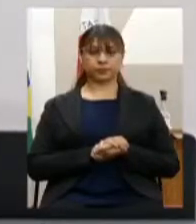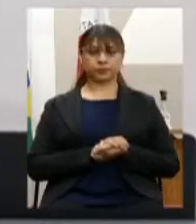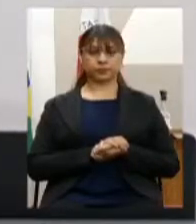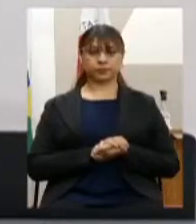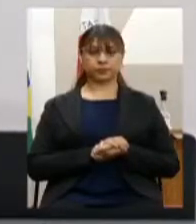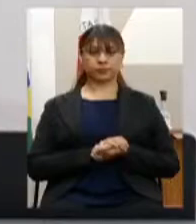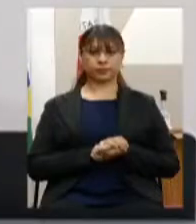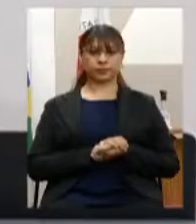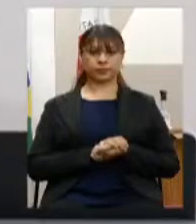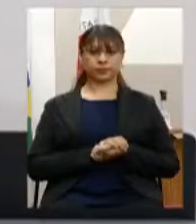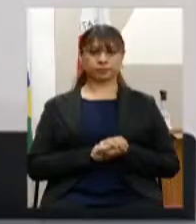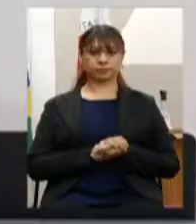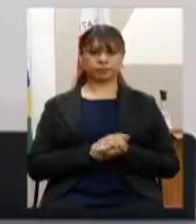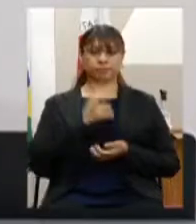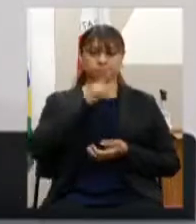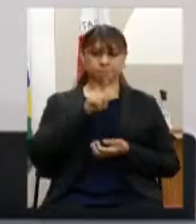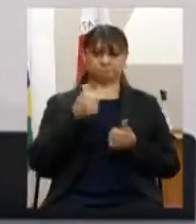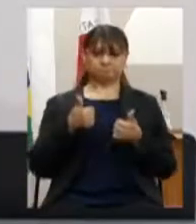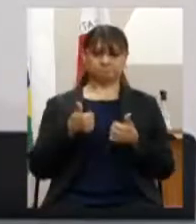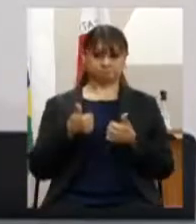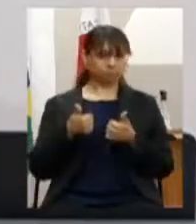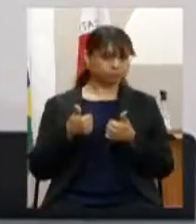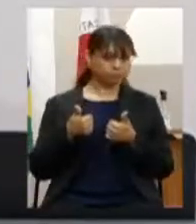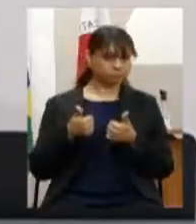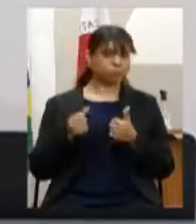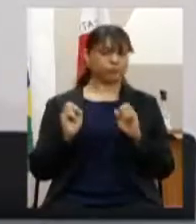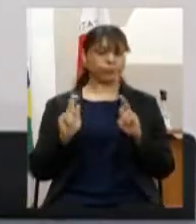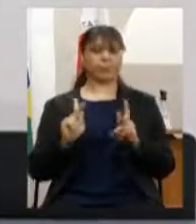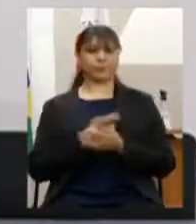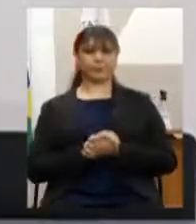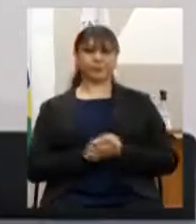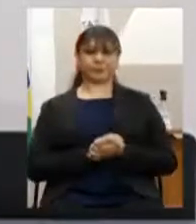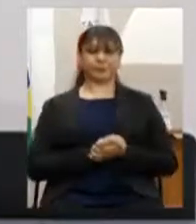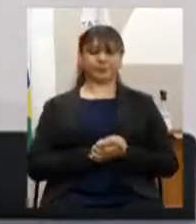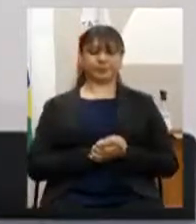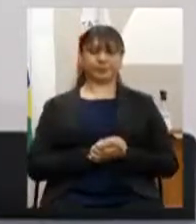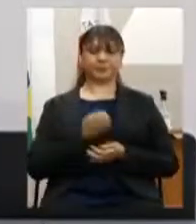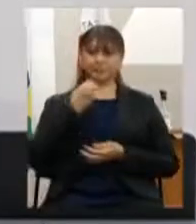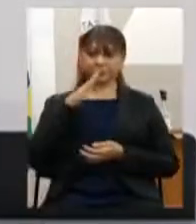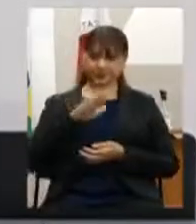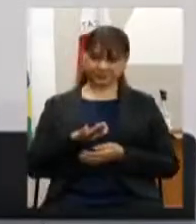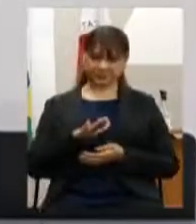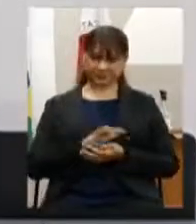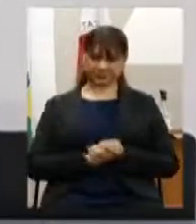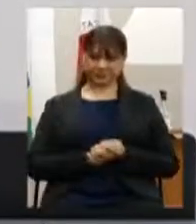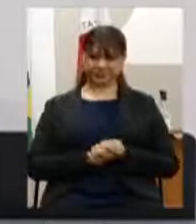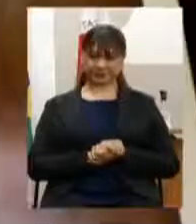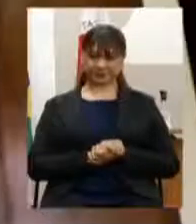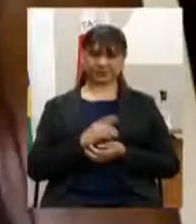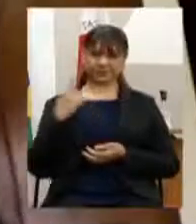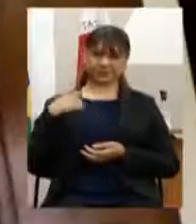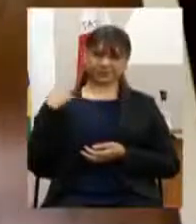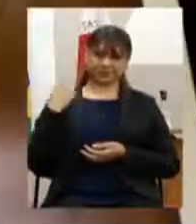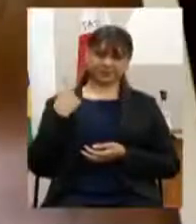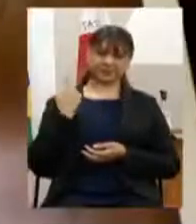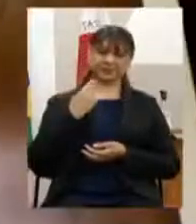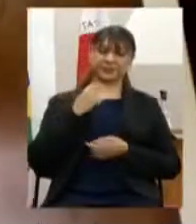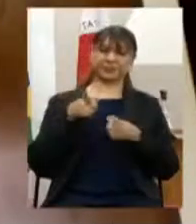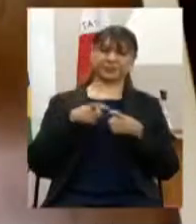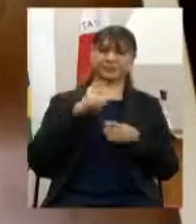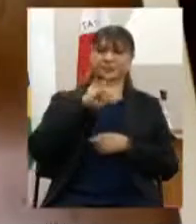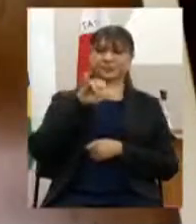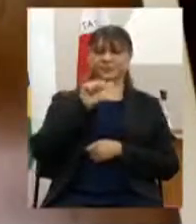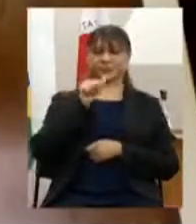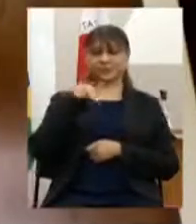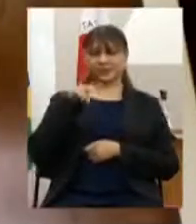isso pronto pronto boa tarde boa tarde deputado Jean Freire boa